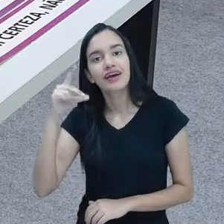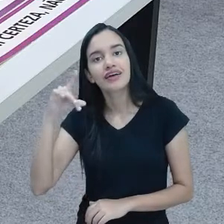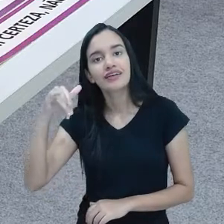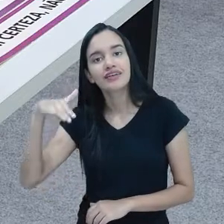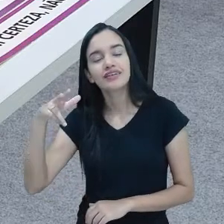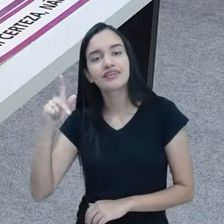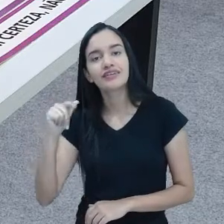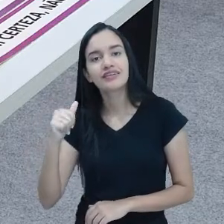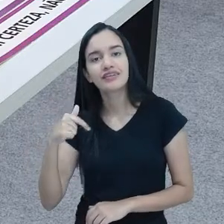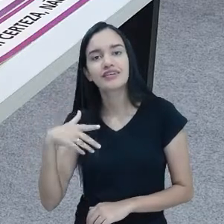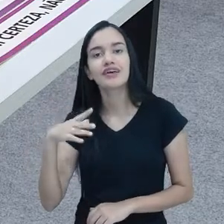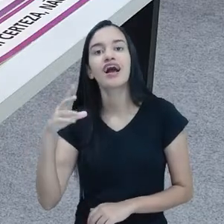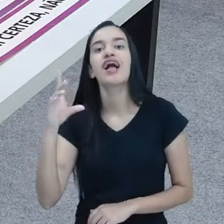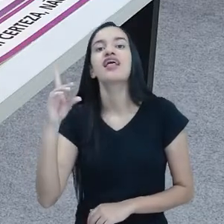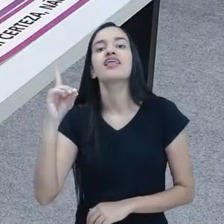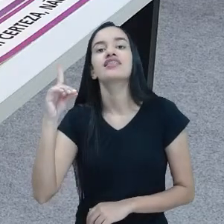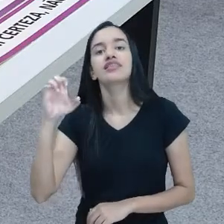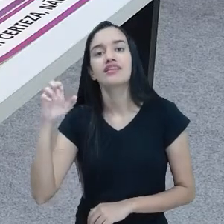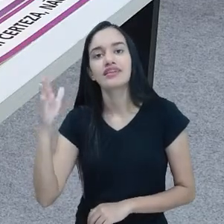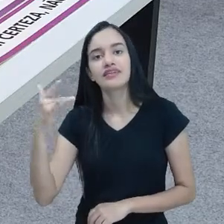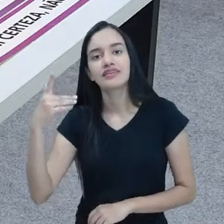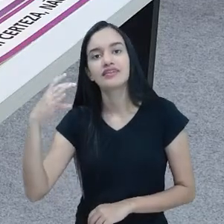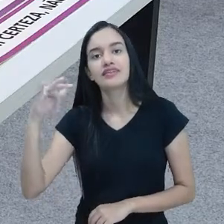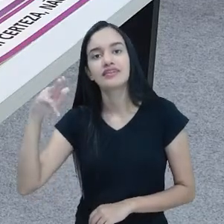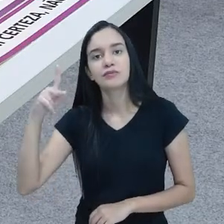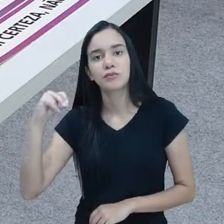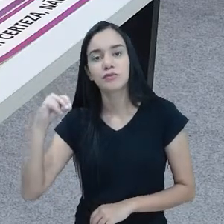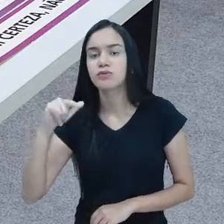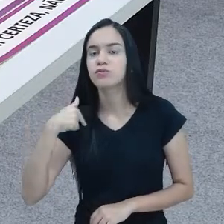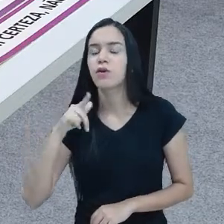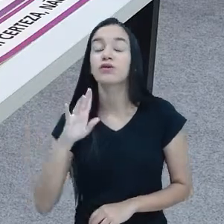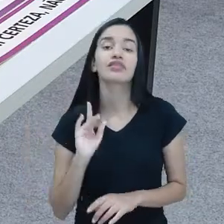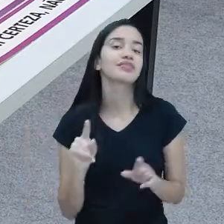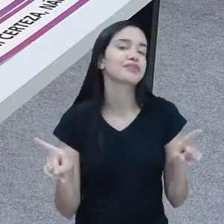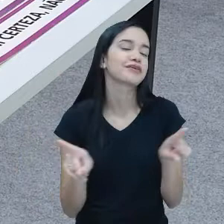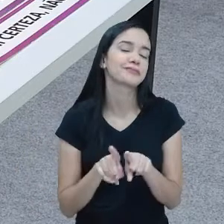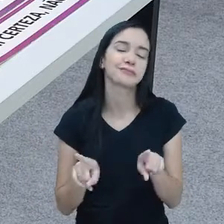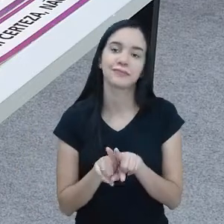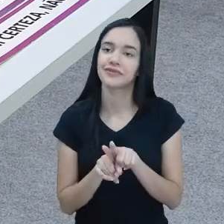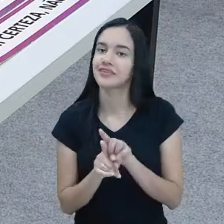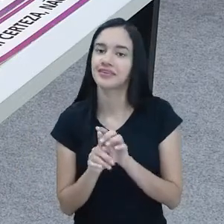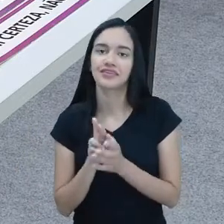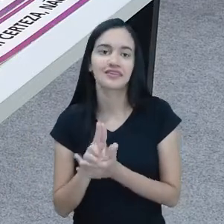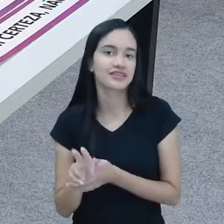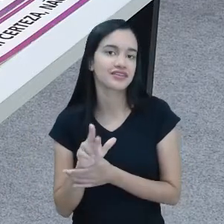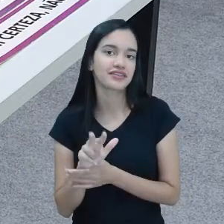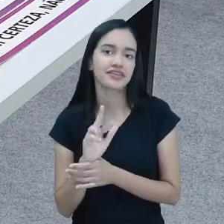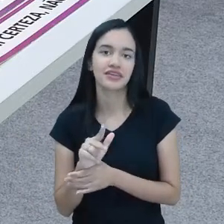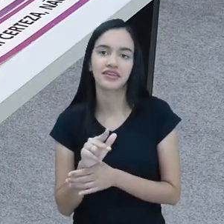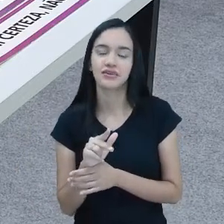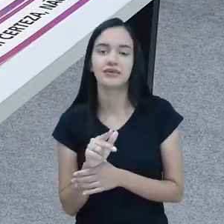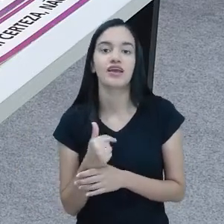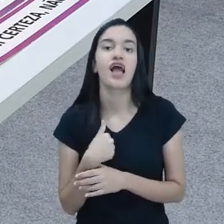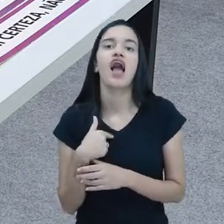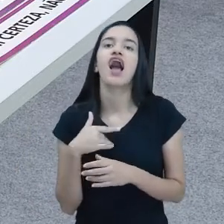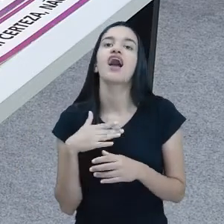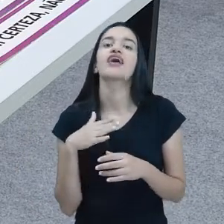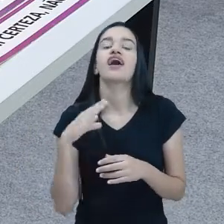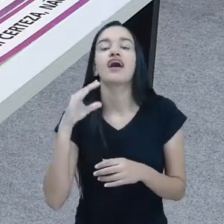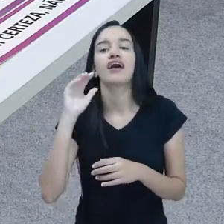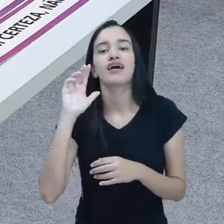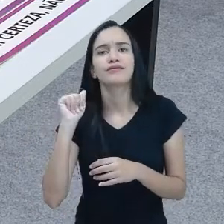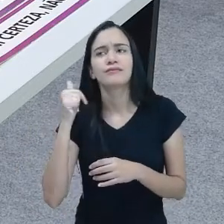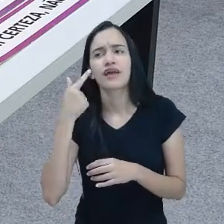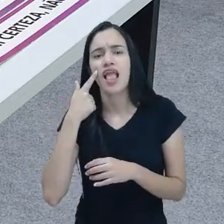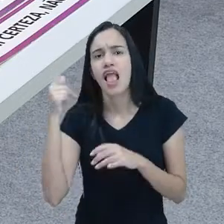Cercadinha de cipó. Também não é isso, né? Não. Hum, a gente já sabe que vai começar com a letrinha A, né? Com a letrinha A casinha. Então, será